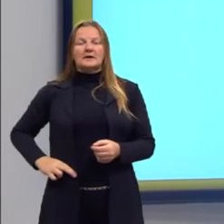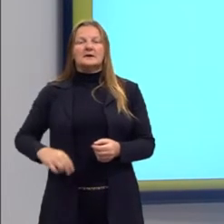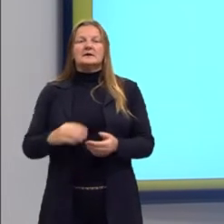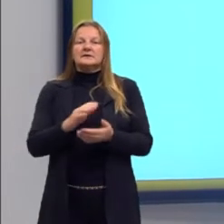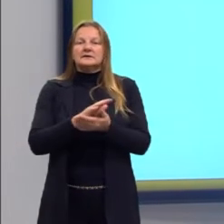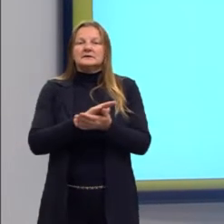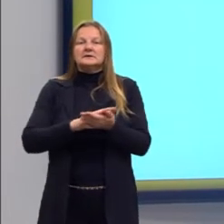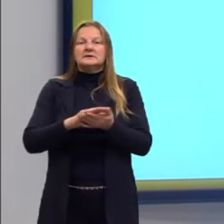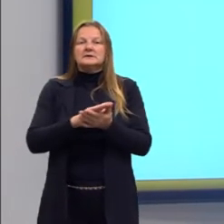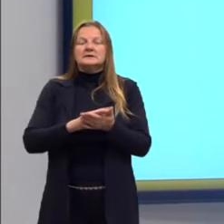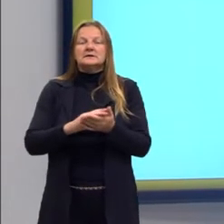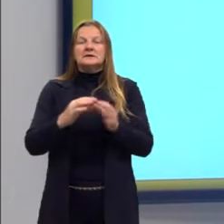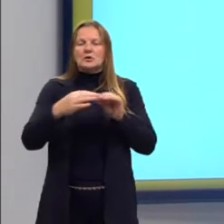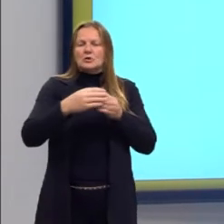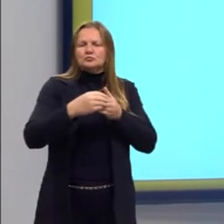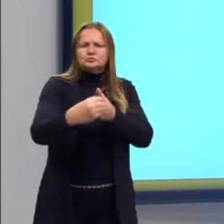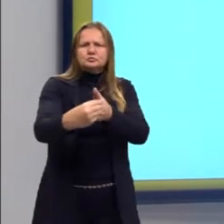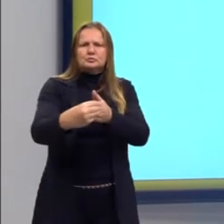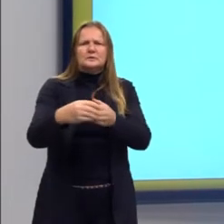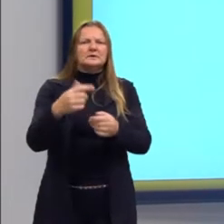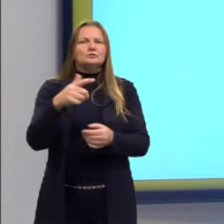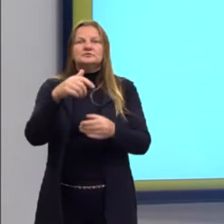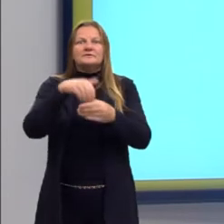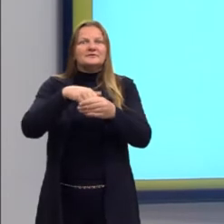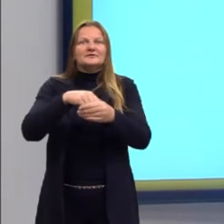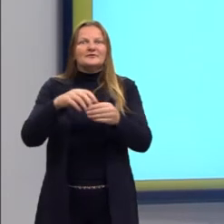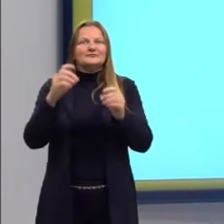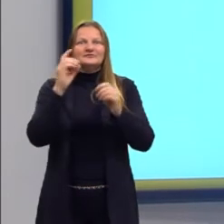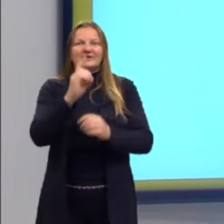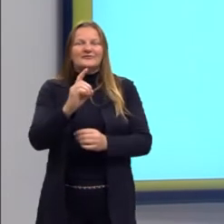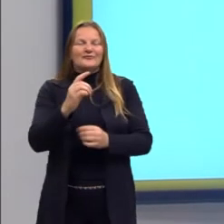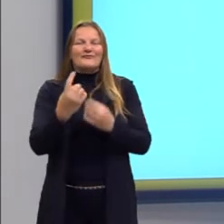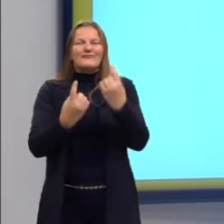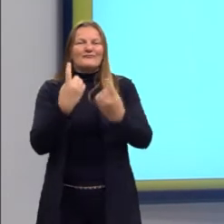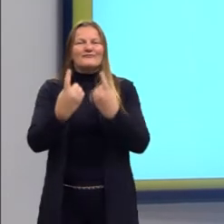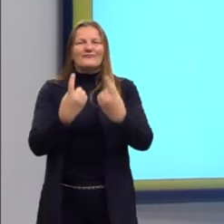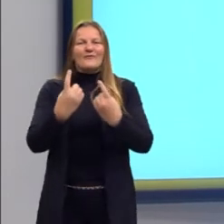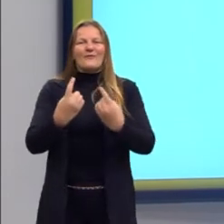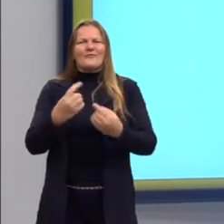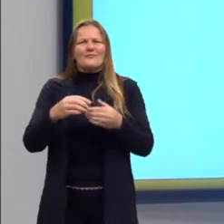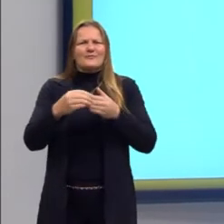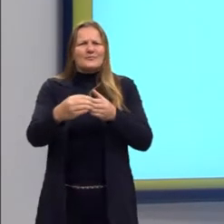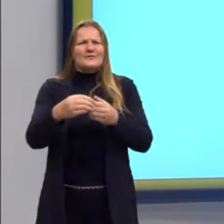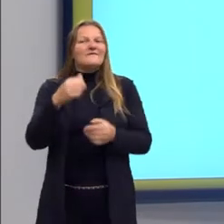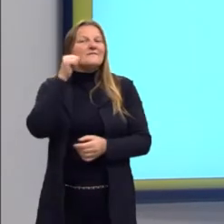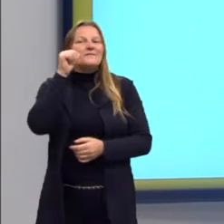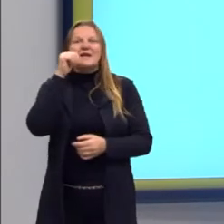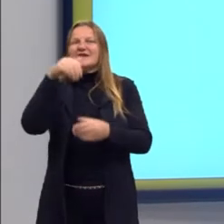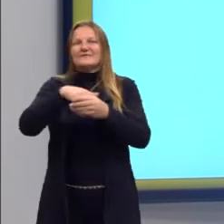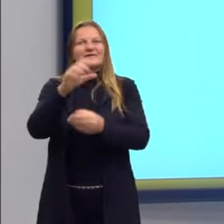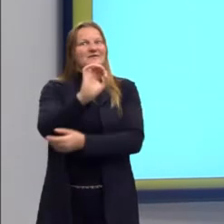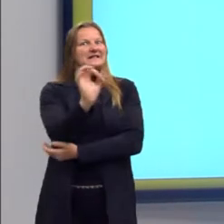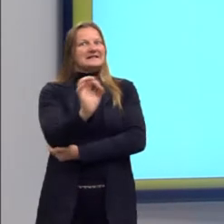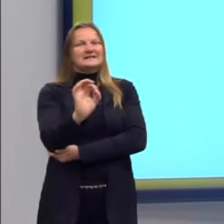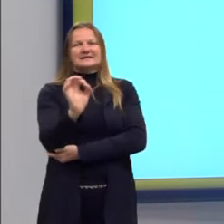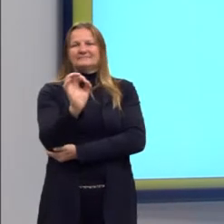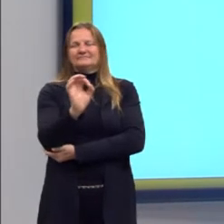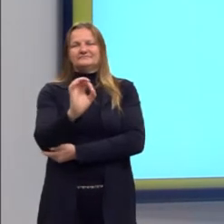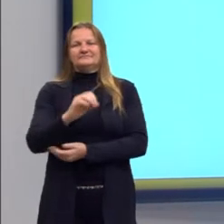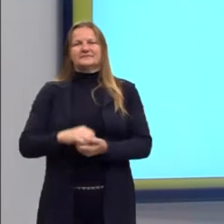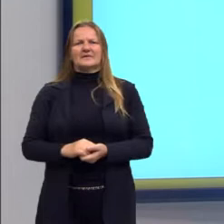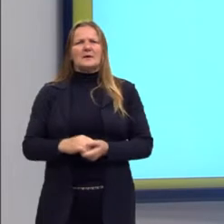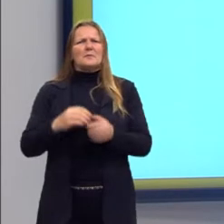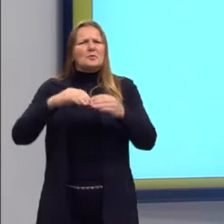marcada pelo voto de cabresto, poucas pessoas votando, não tinha o voto feminino ainda e com muitas